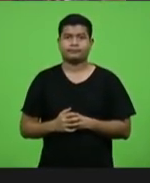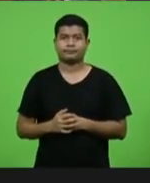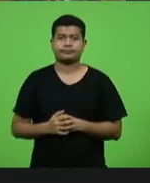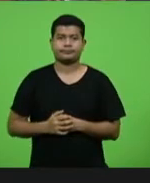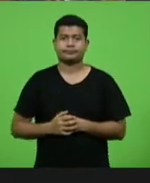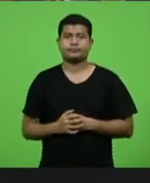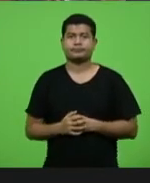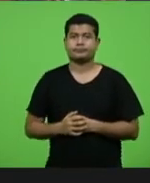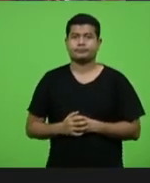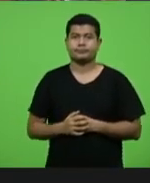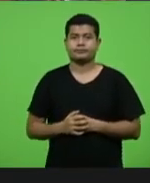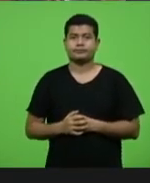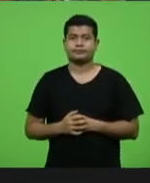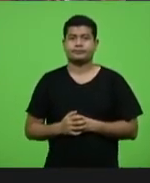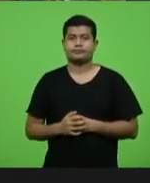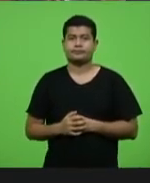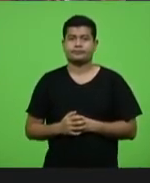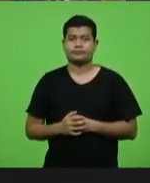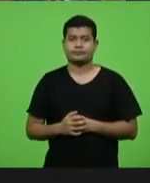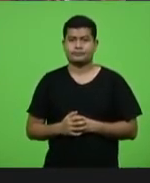Paulinha, estava por aí.